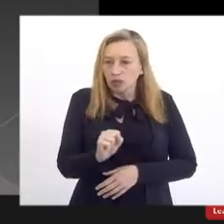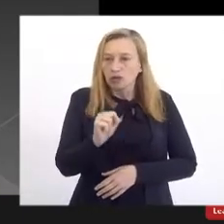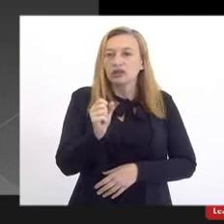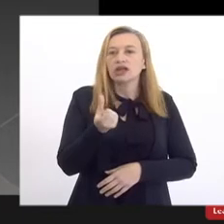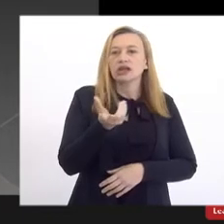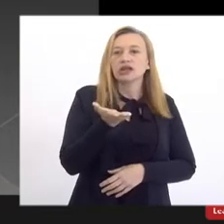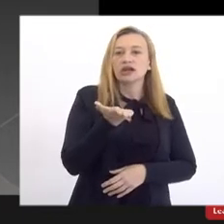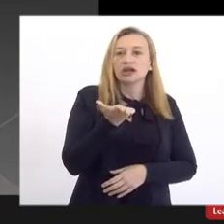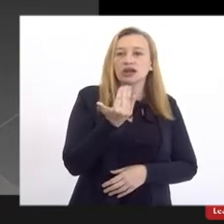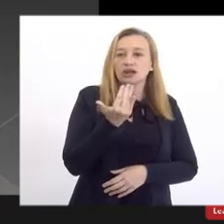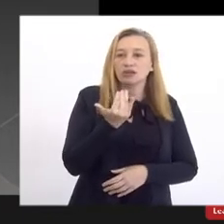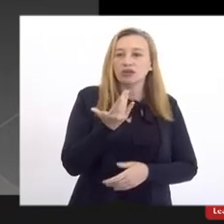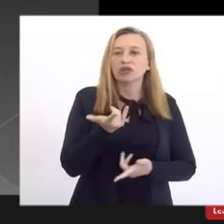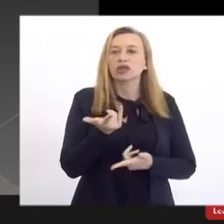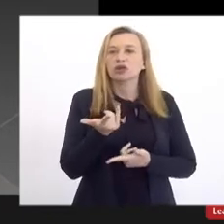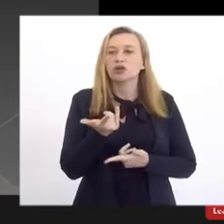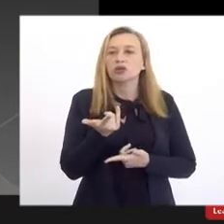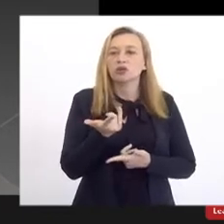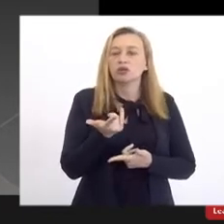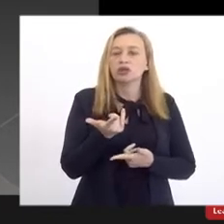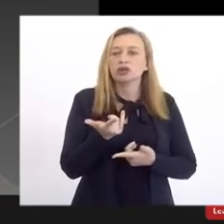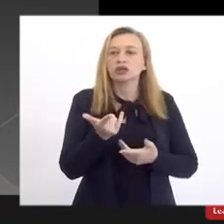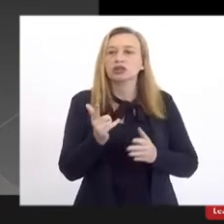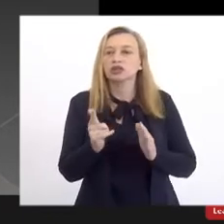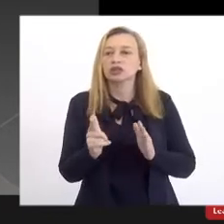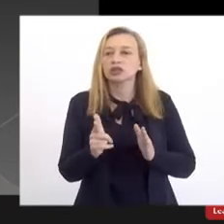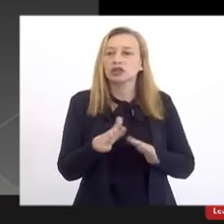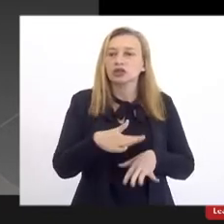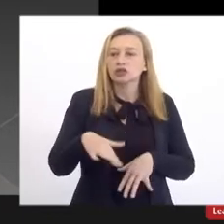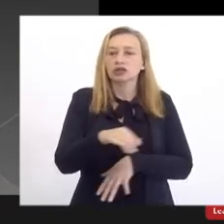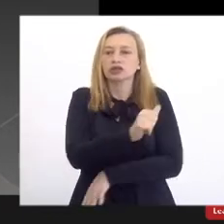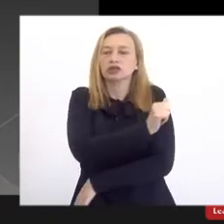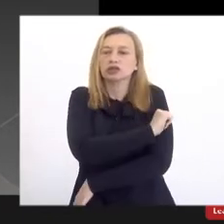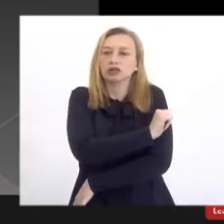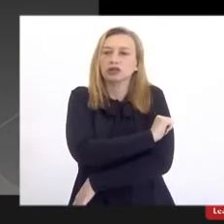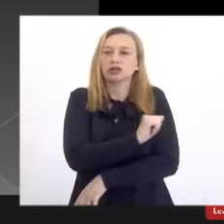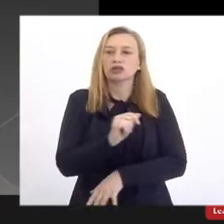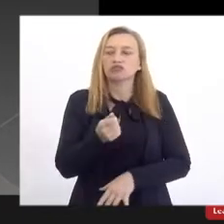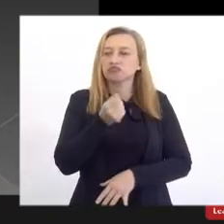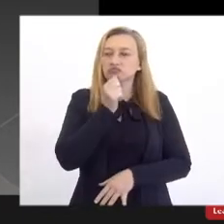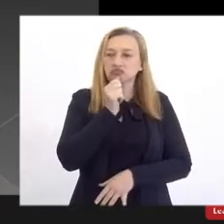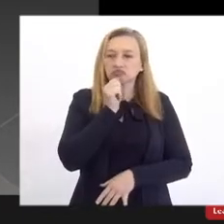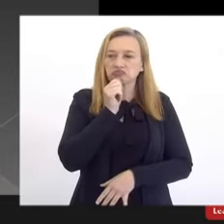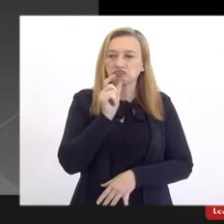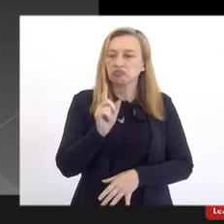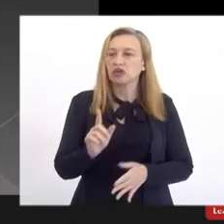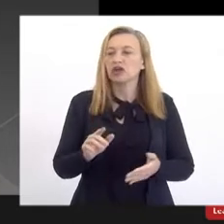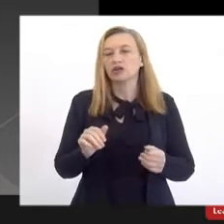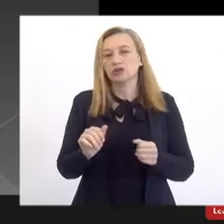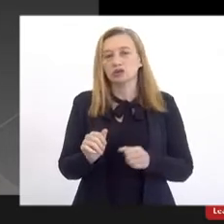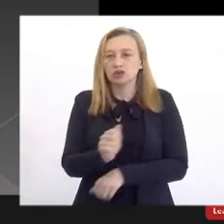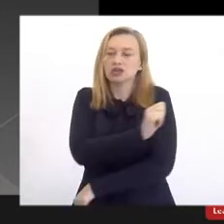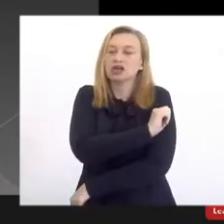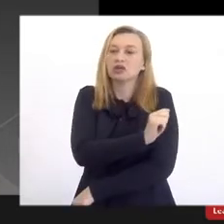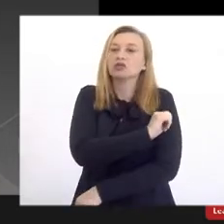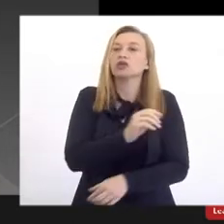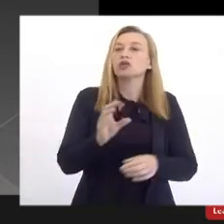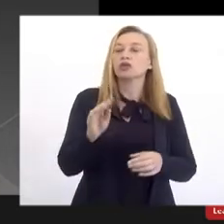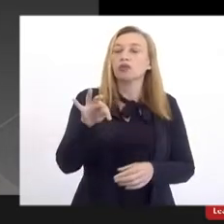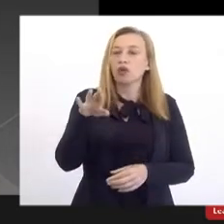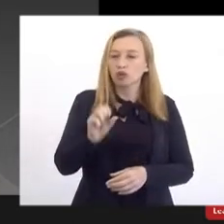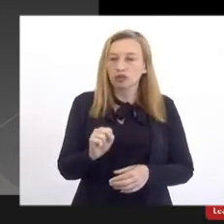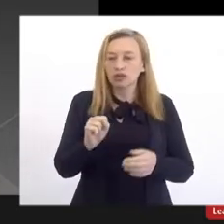da classe estudantil, nenhuma dessas premissas é prevista para os nossos estudantes. Bolsa de pesquisa também,